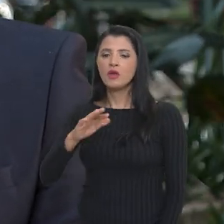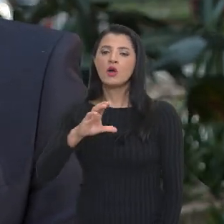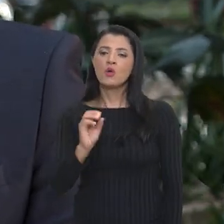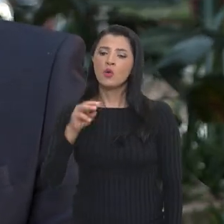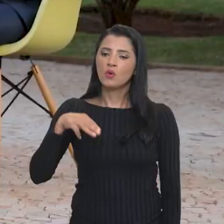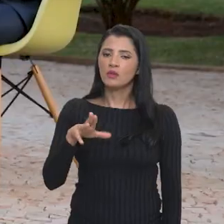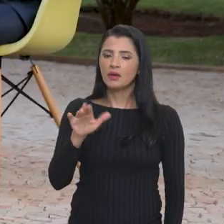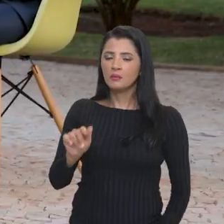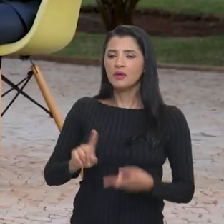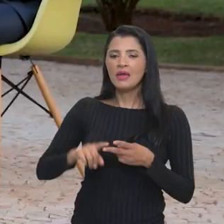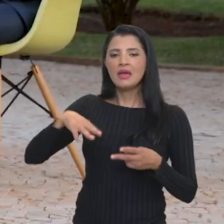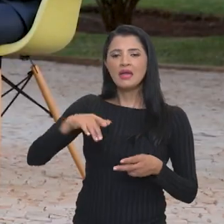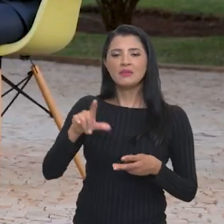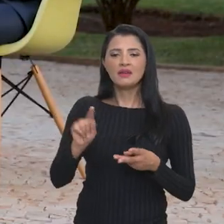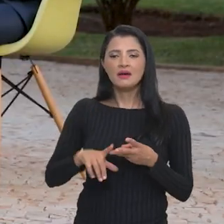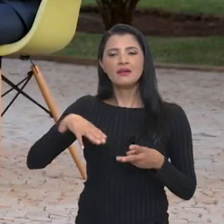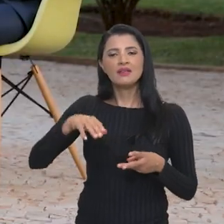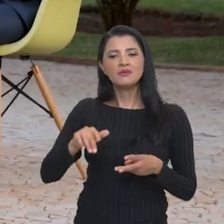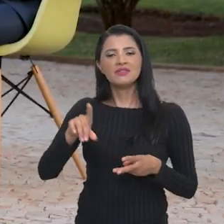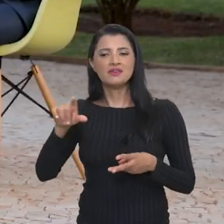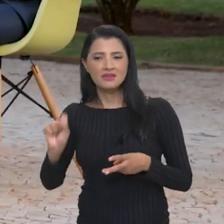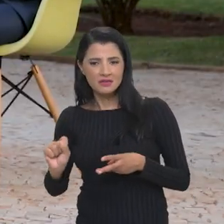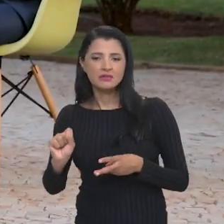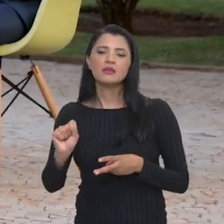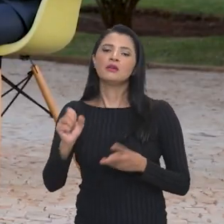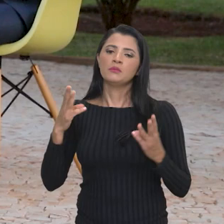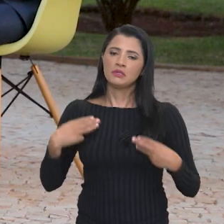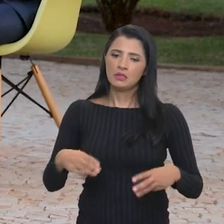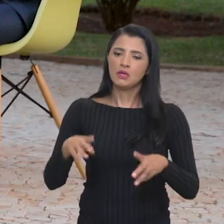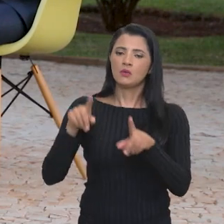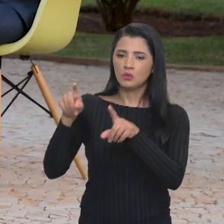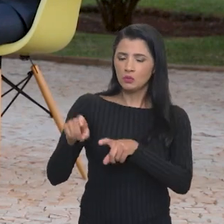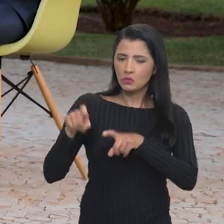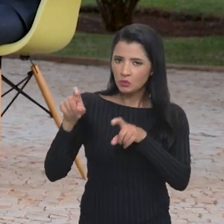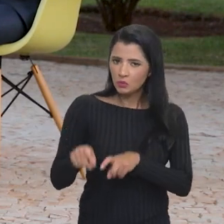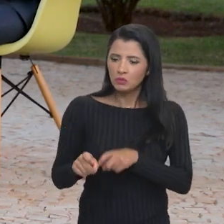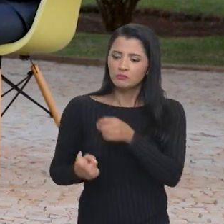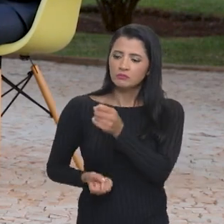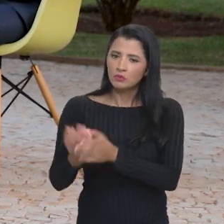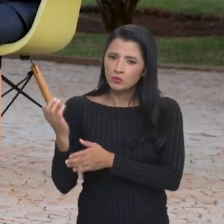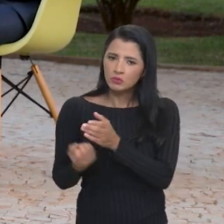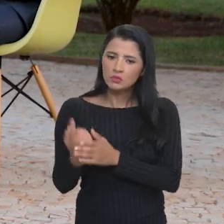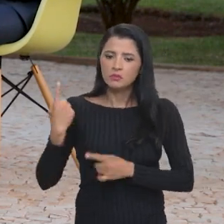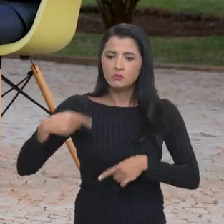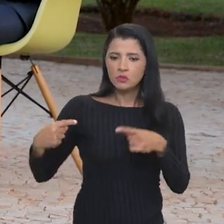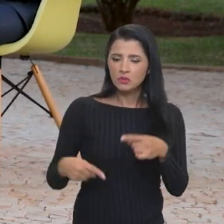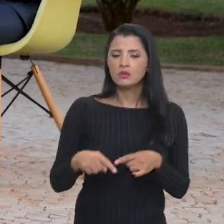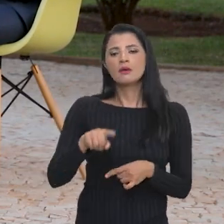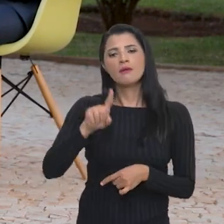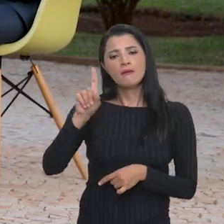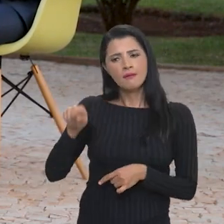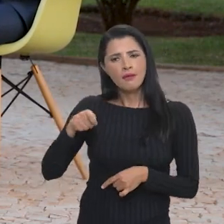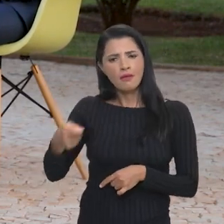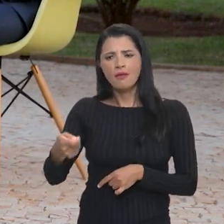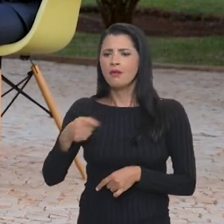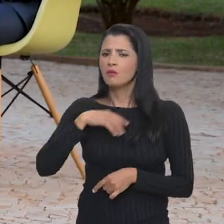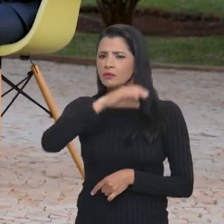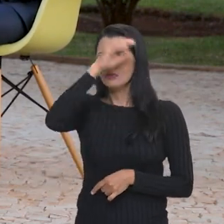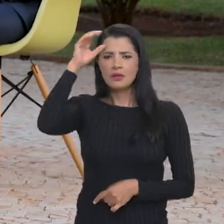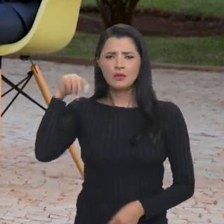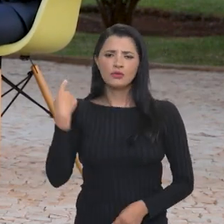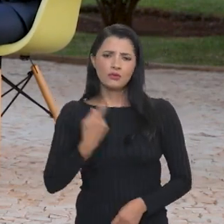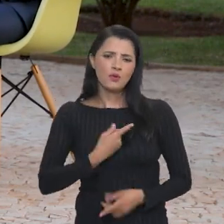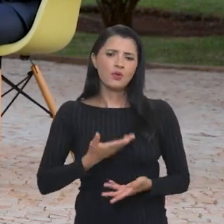o MDA, o MDS, o Ministério da Agricultura, produzindo políticas públicas, serão os grandes clientes